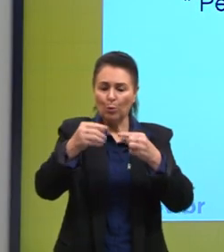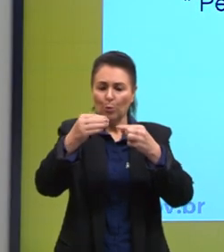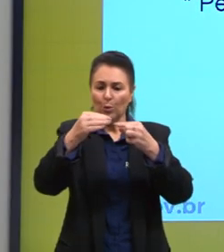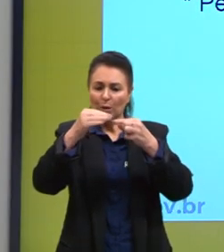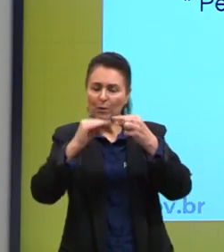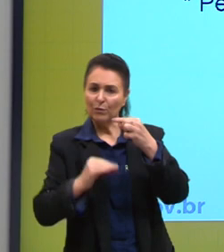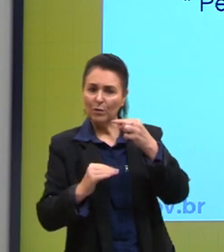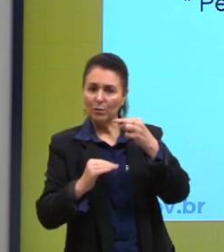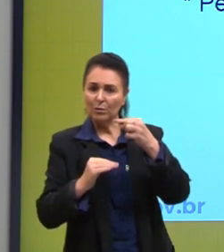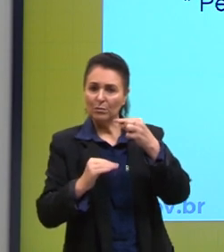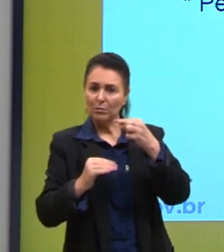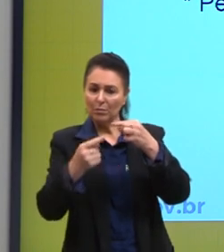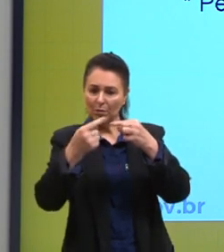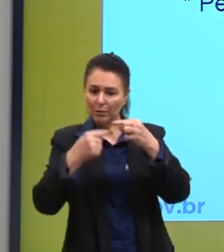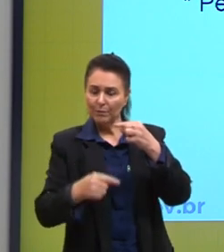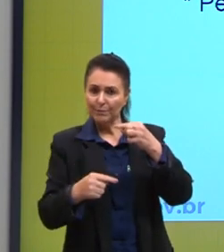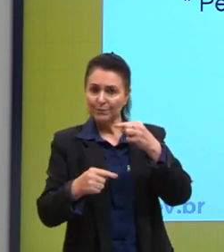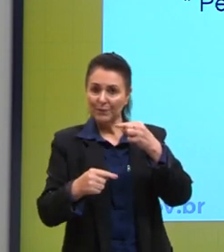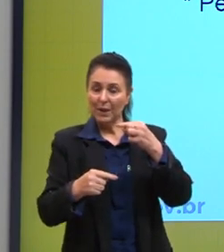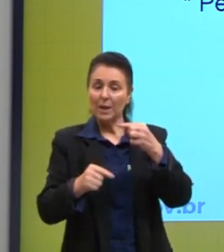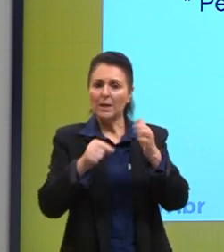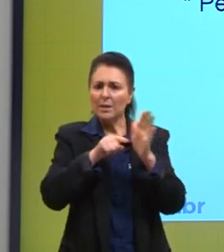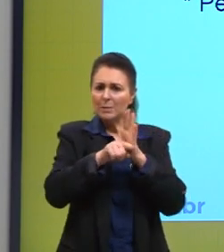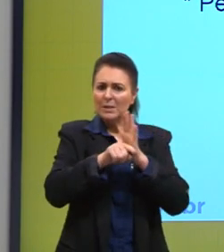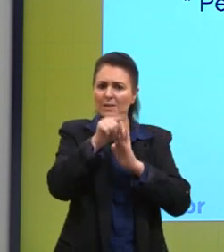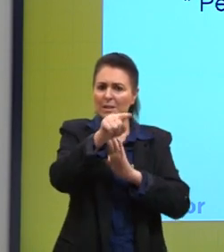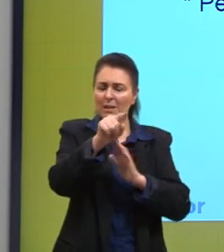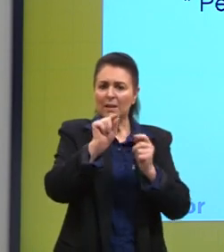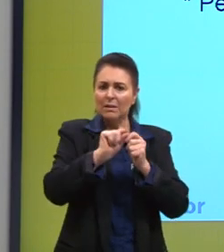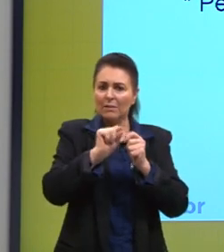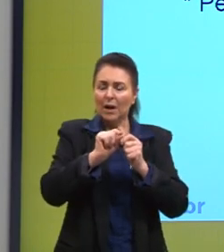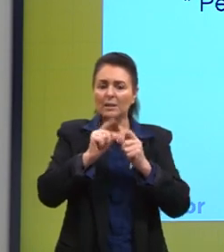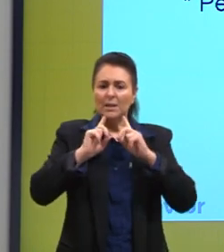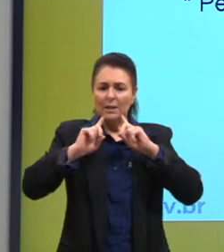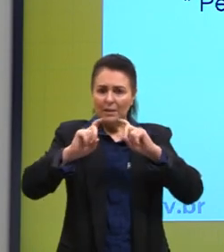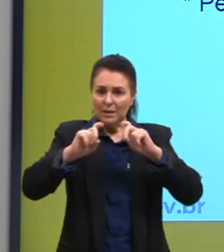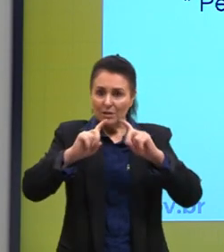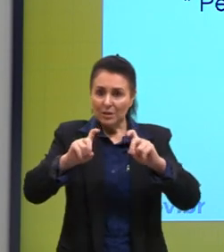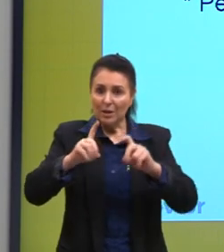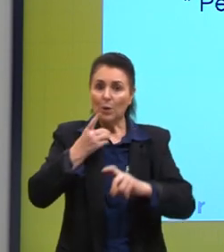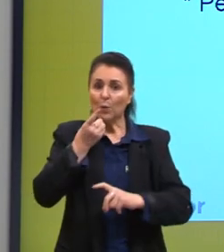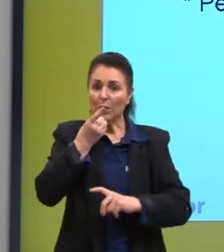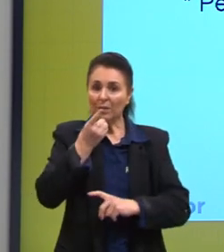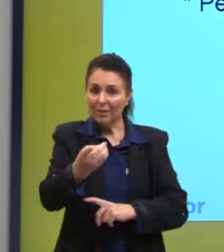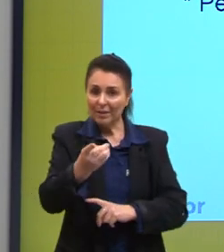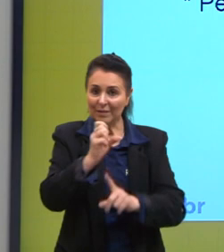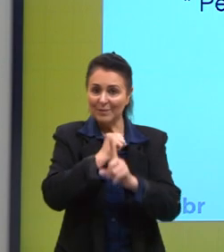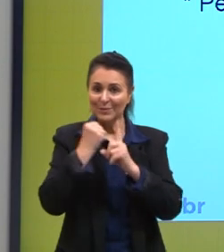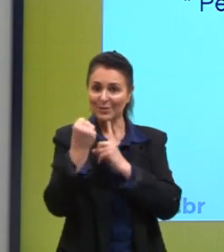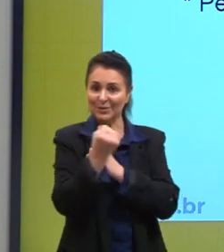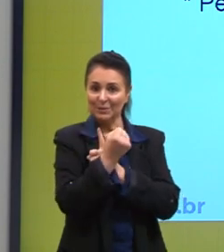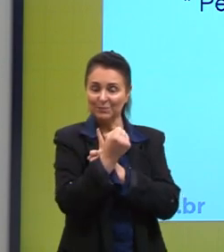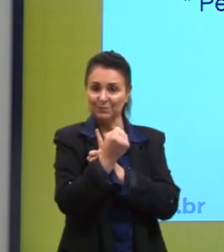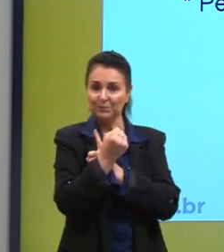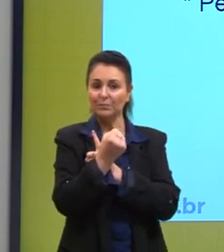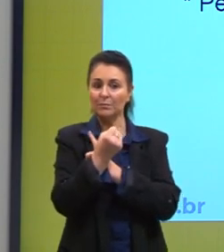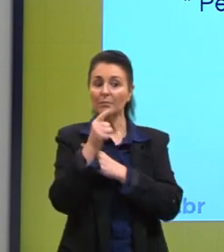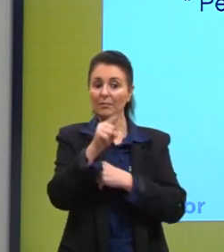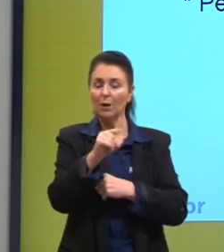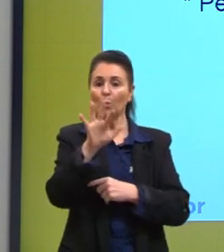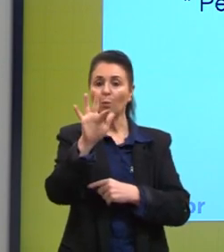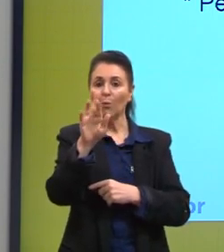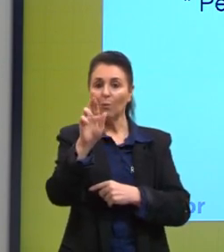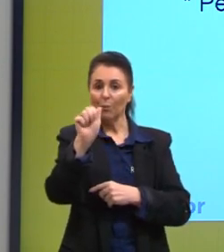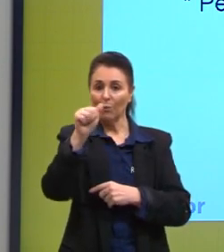é o camarada que, através das suas pesquisas, ele vai criticar o delivirismo social. Então ele é muito importante. Então lembre-se sempre do